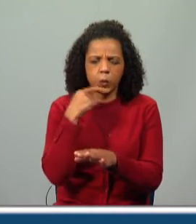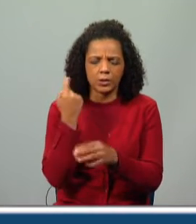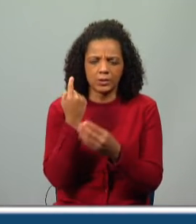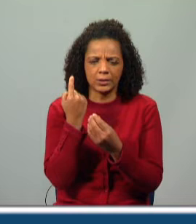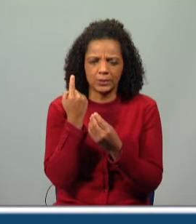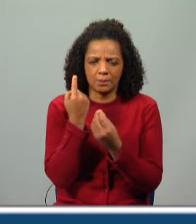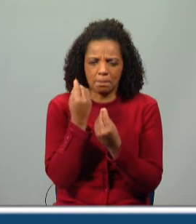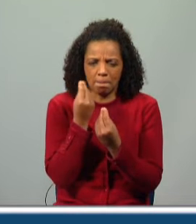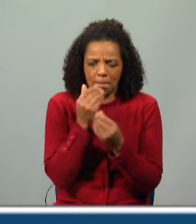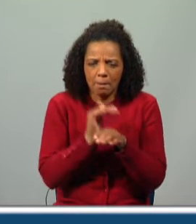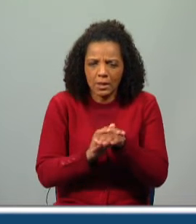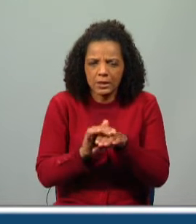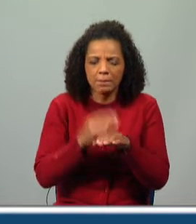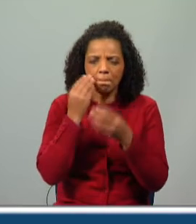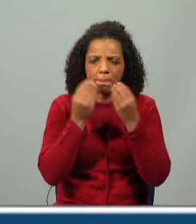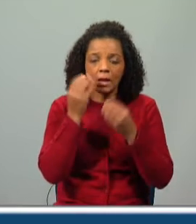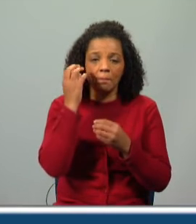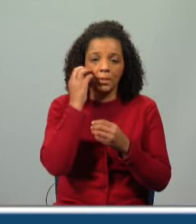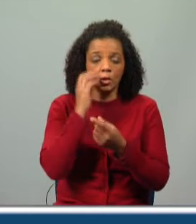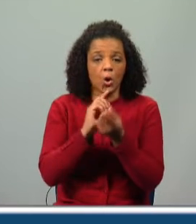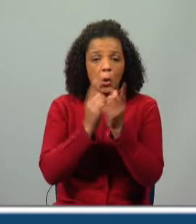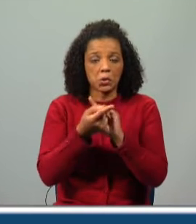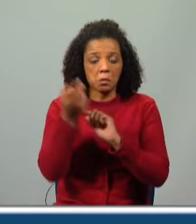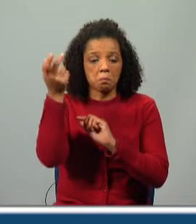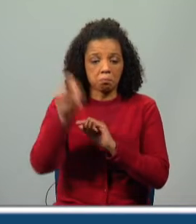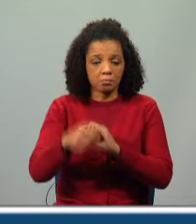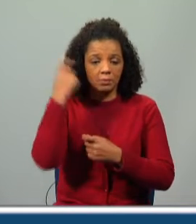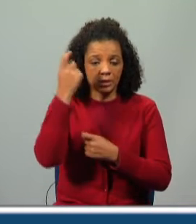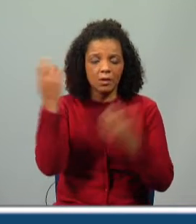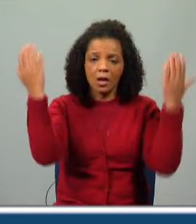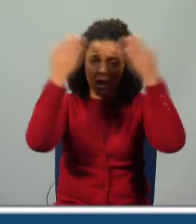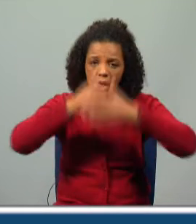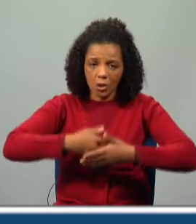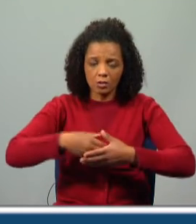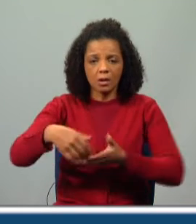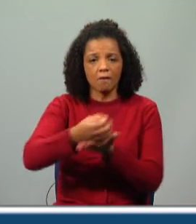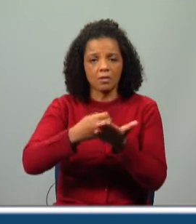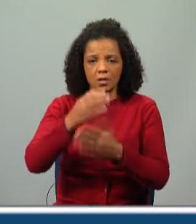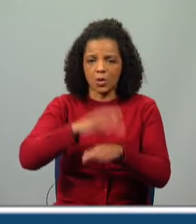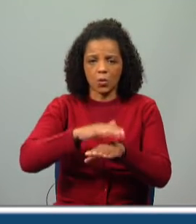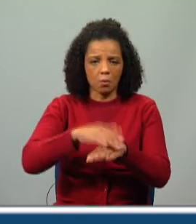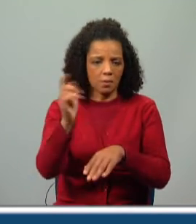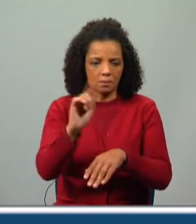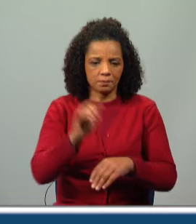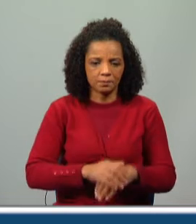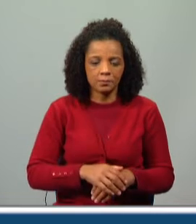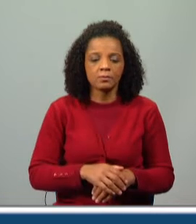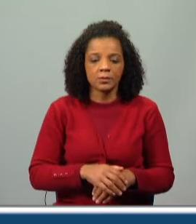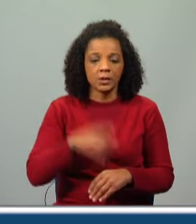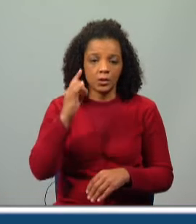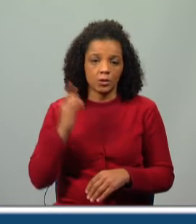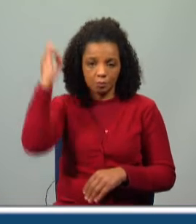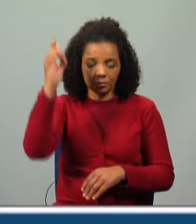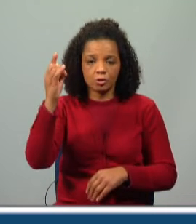macias e sabiam a pêssego. Ao contrário do que seria de supor, a noite não ficava mais vazia por causa disso. À medida que